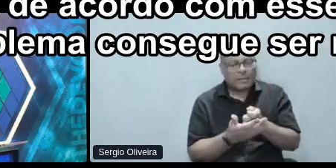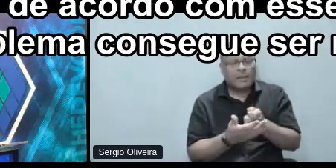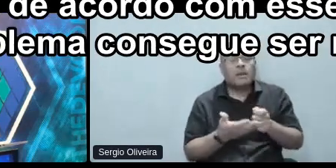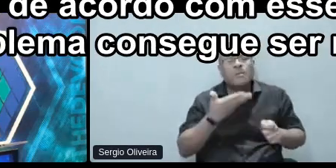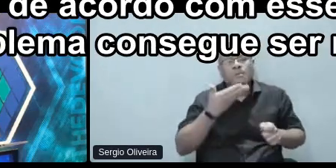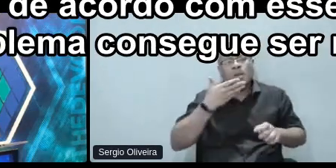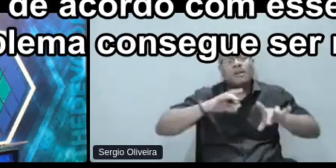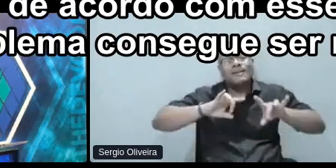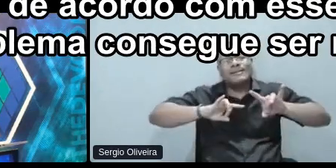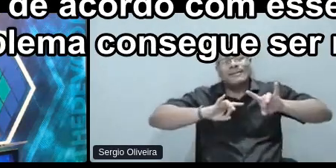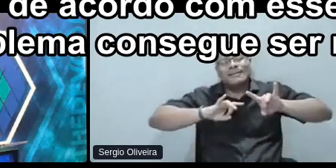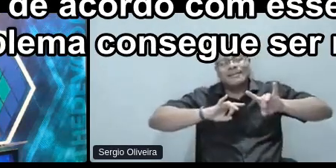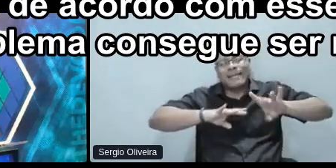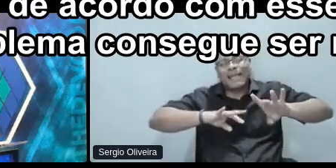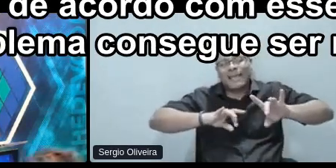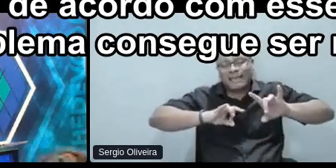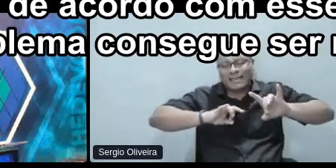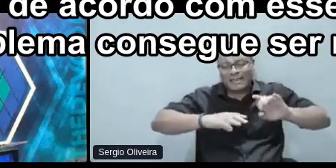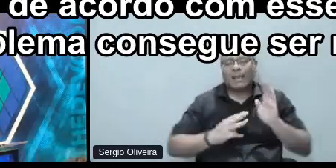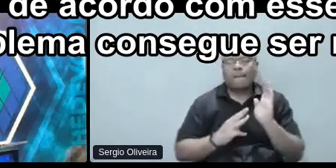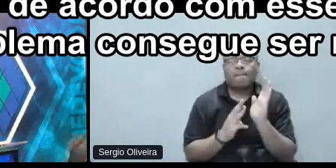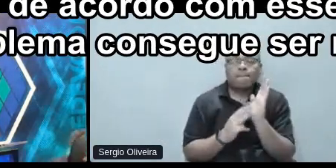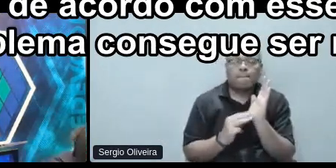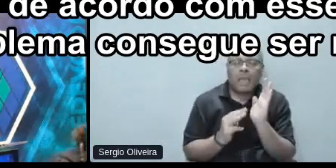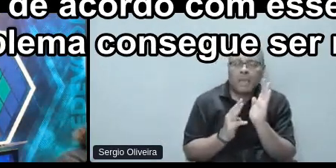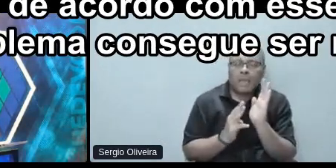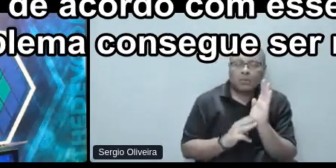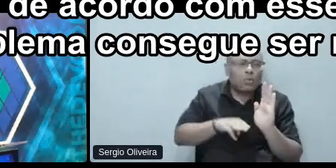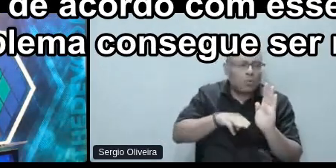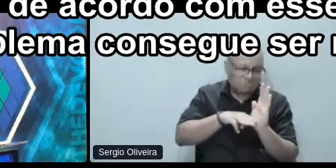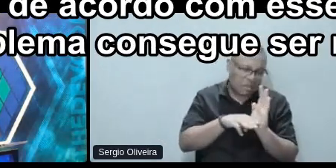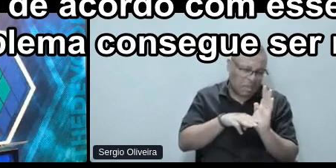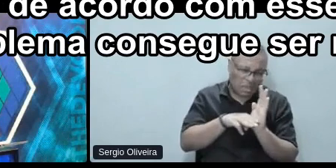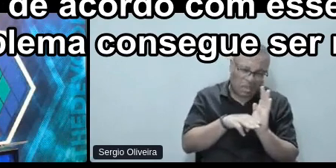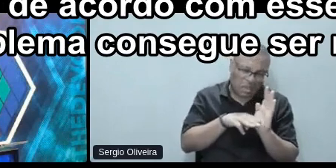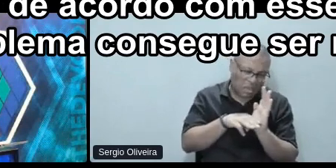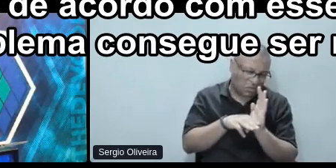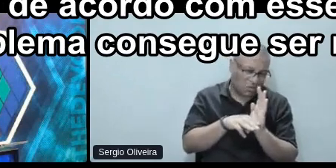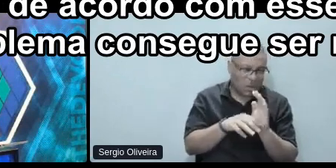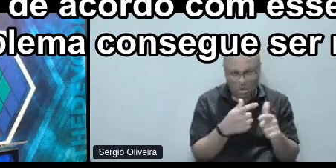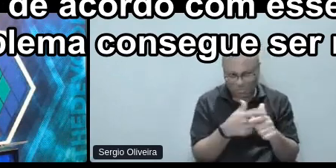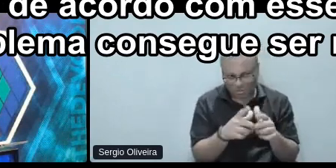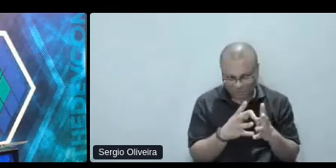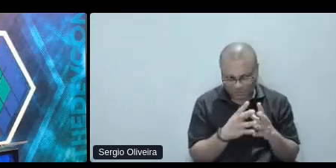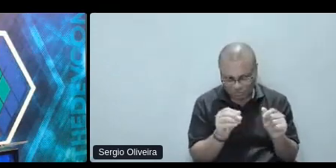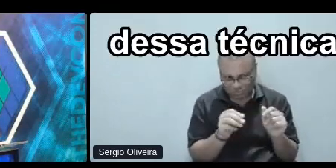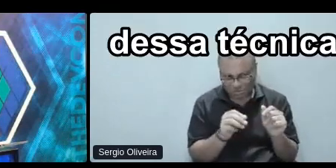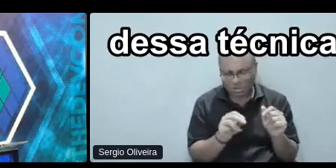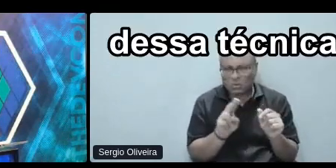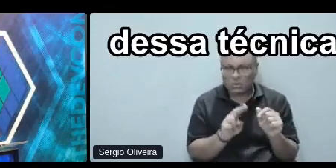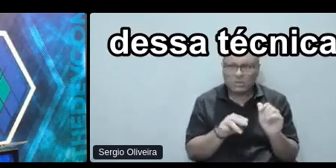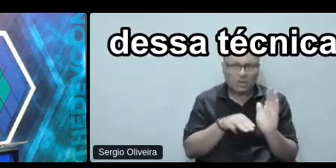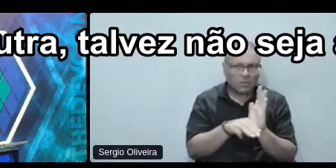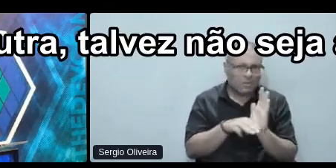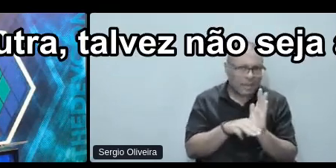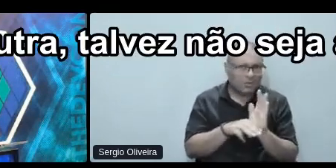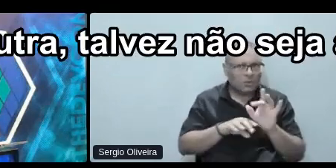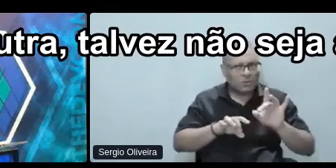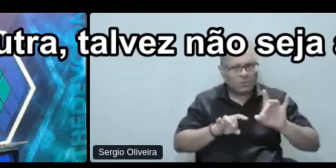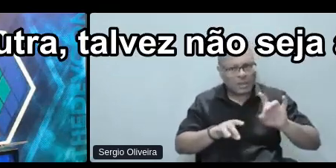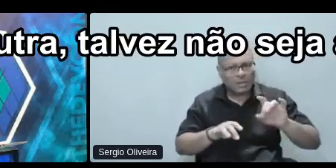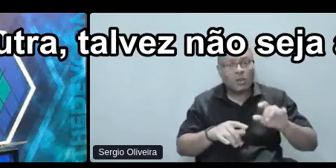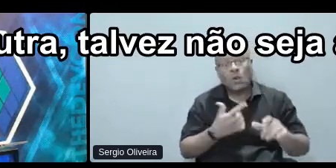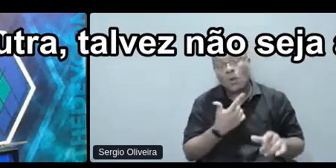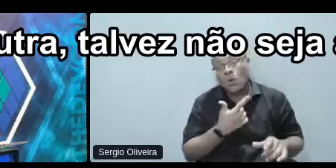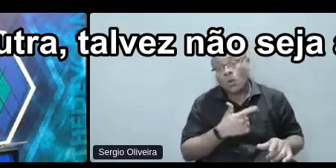e métodos de acordo com esse problema. Então, esse problema não consegue ser resolvido a partir dessa técnica. Outra,